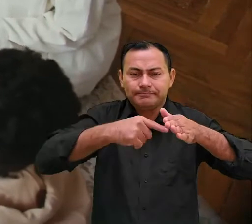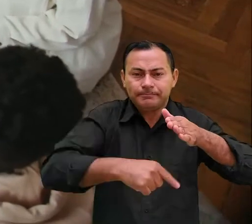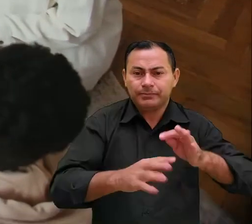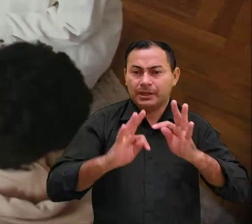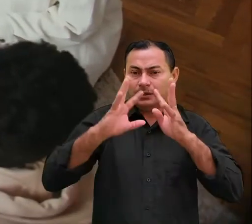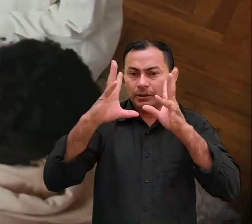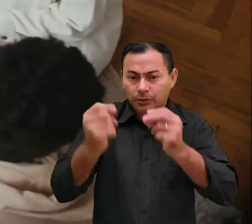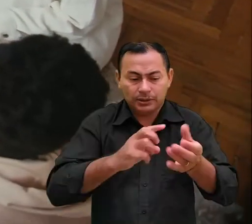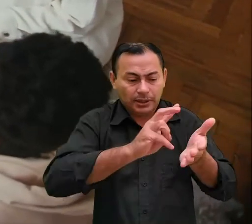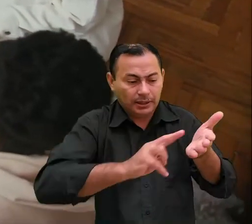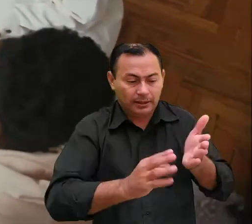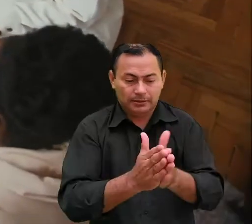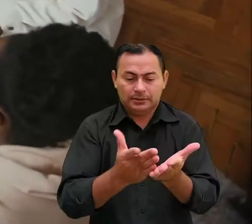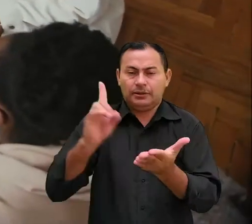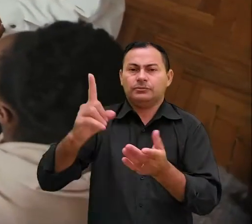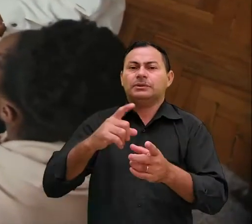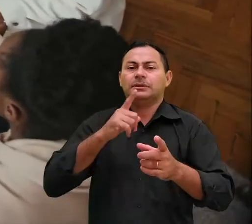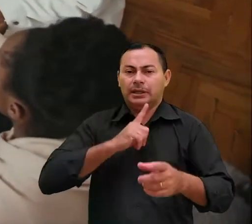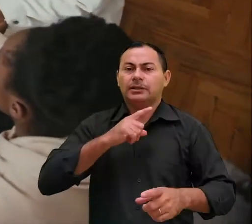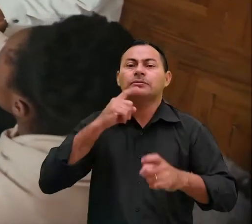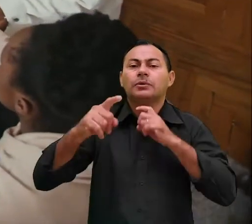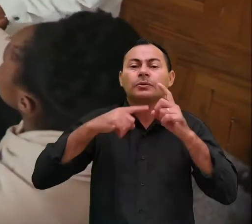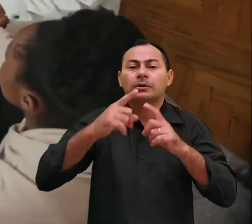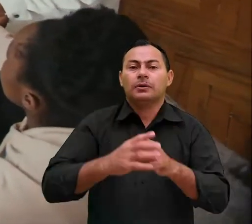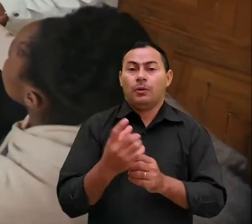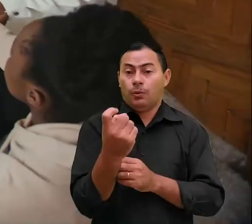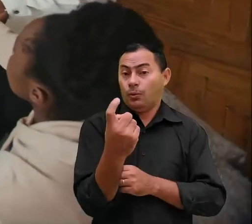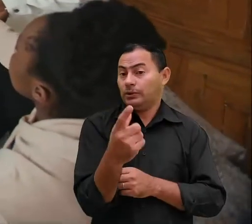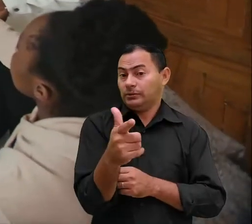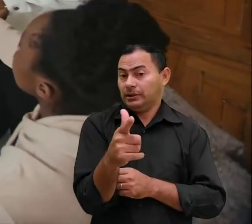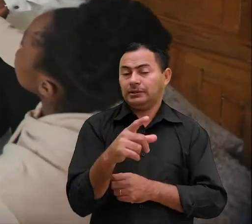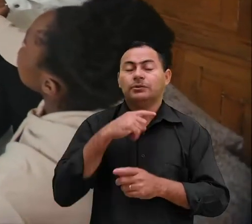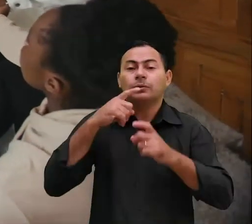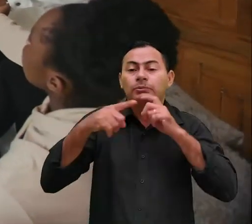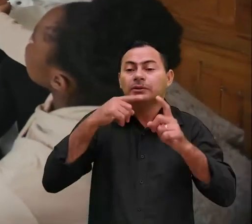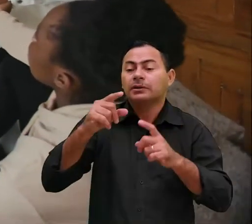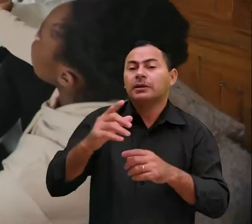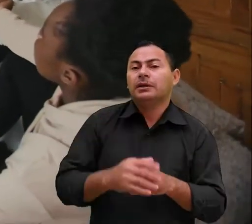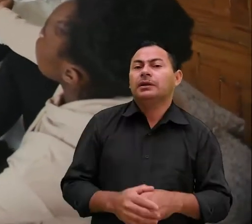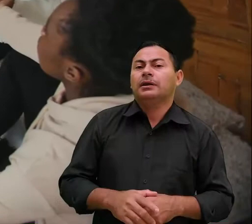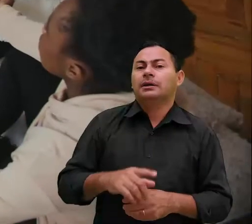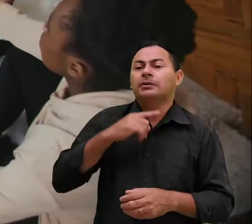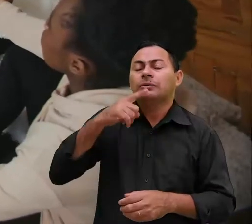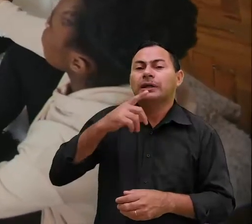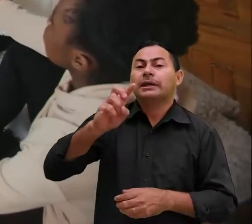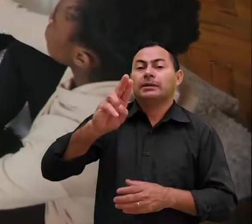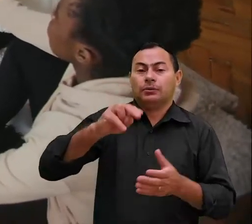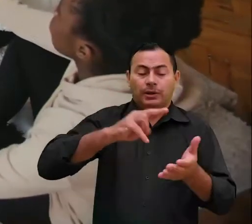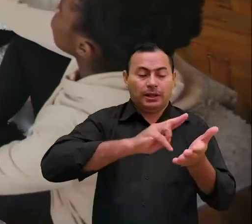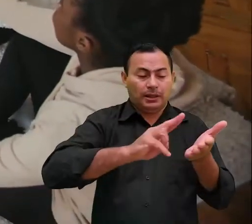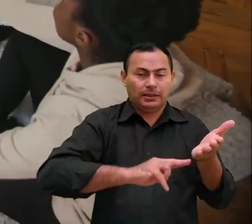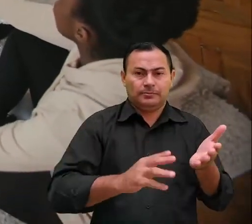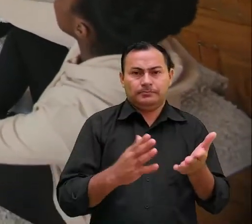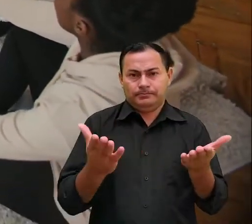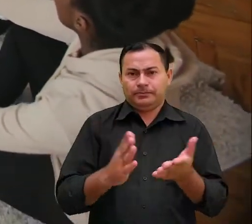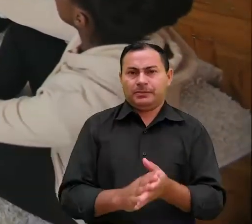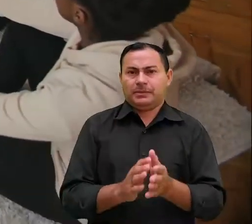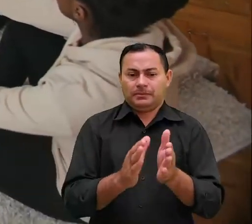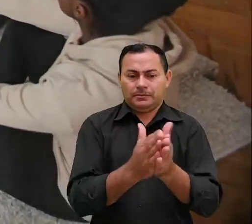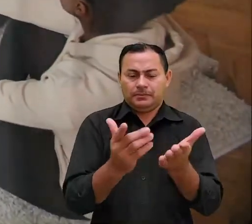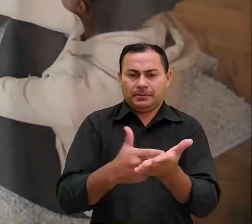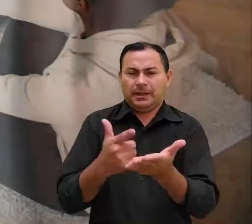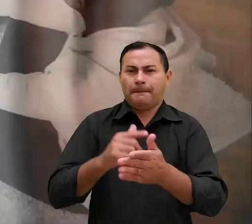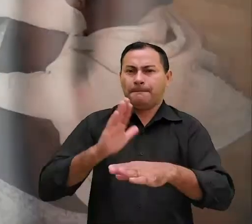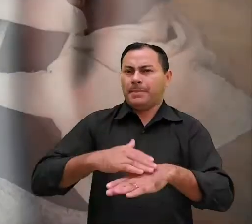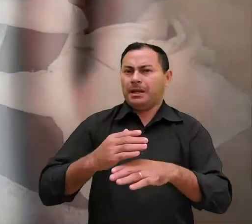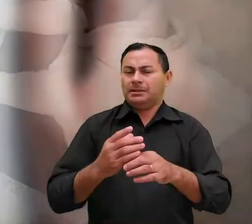todos os que leem a bíblia tem dúvidas os únicos que não tem dúvida são aqueles que nunca leem esta é uma